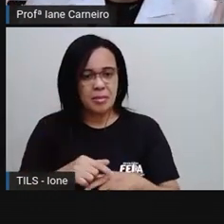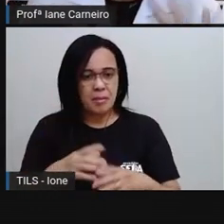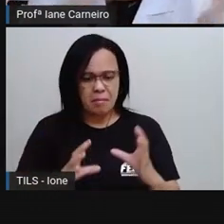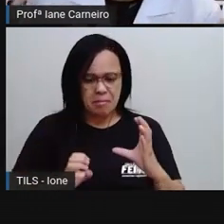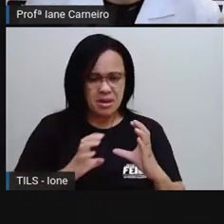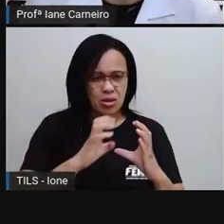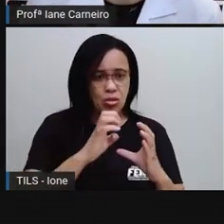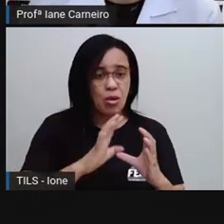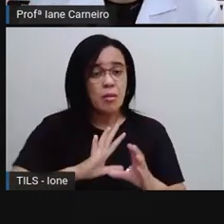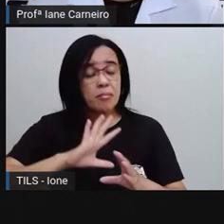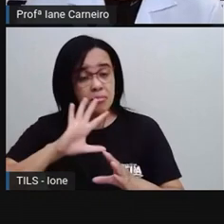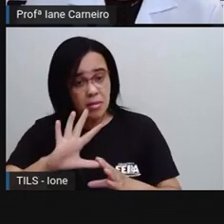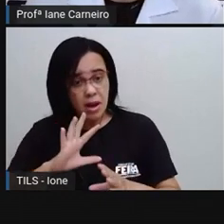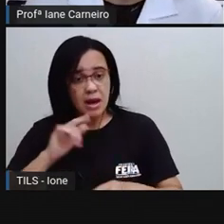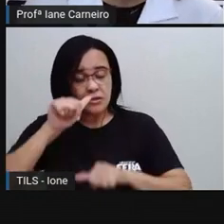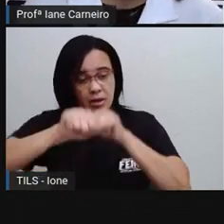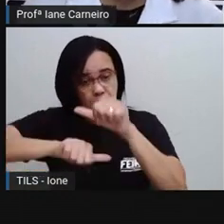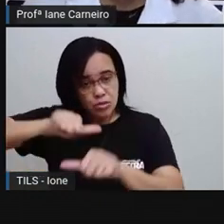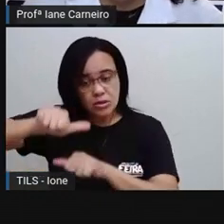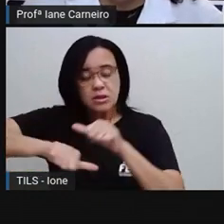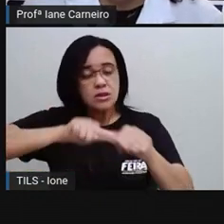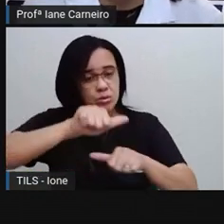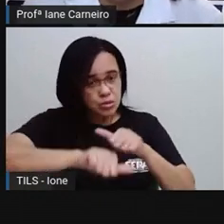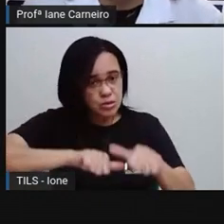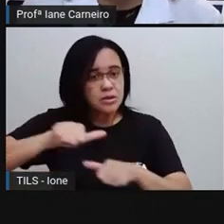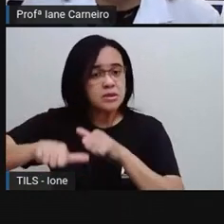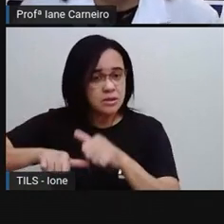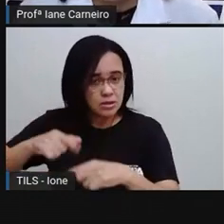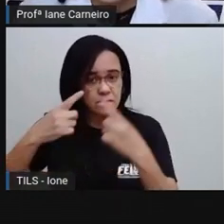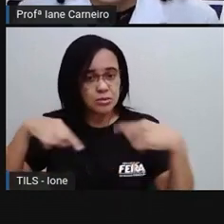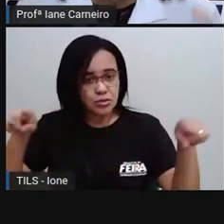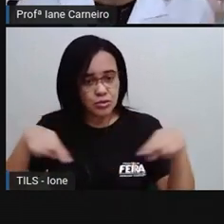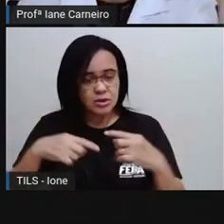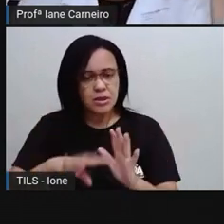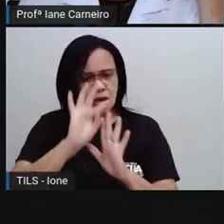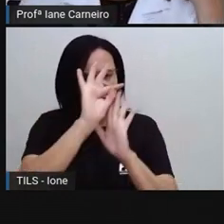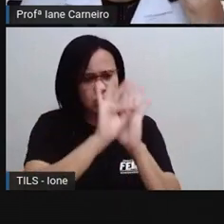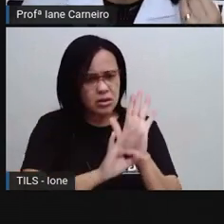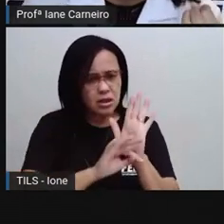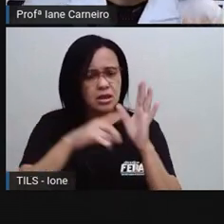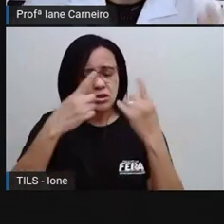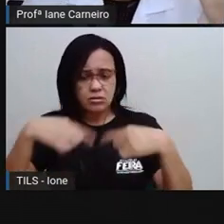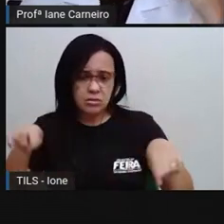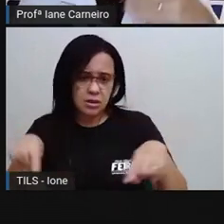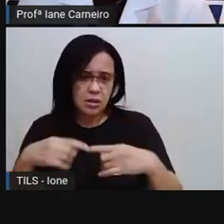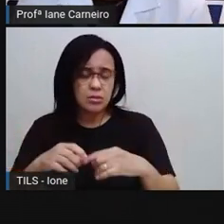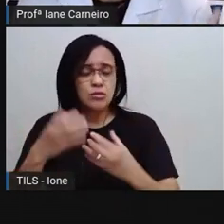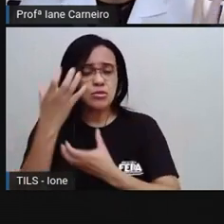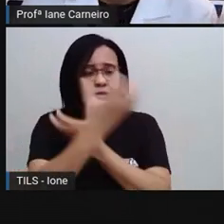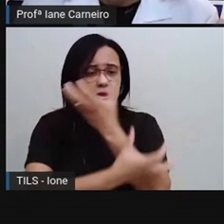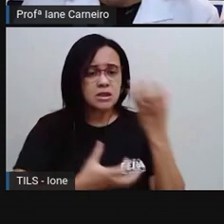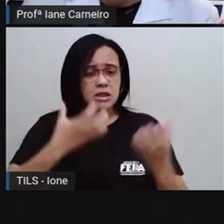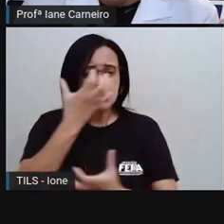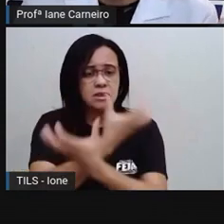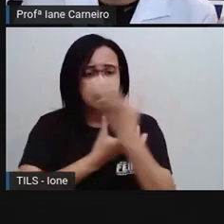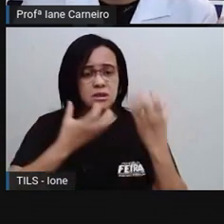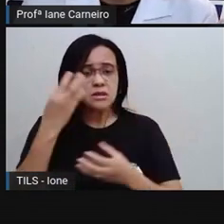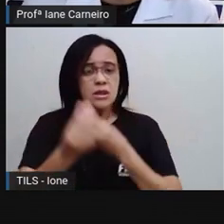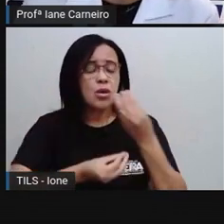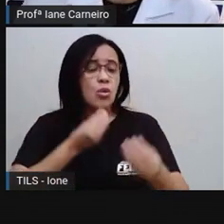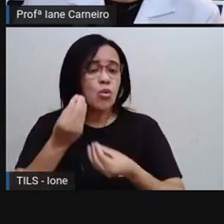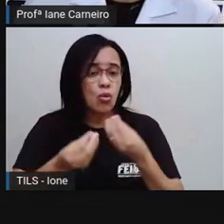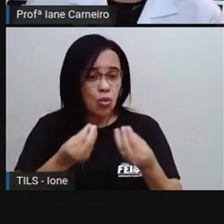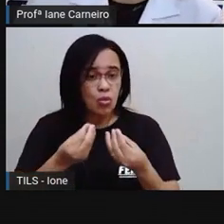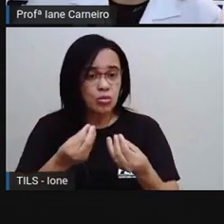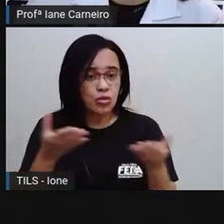modificando, é assim mesmo. E aí, a Pró colocou aqui a letra, né? Dessa canção pra gente entender um pouco sobre ela, tá